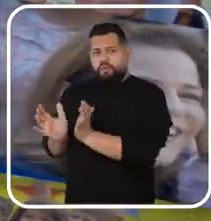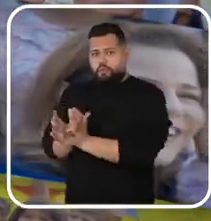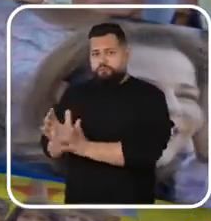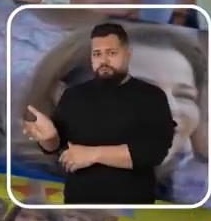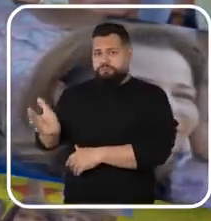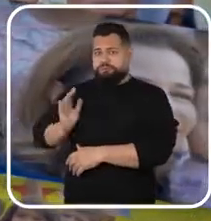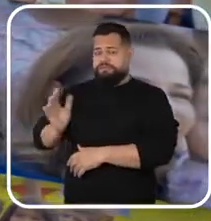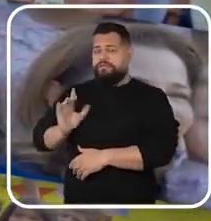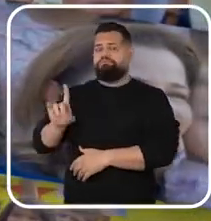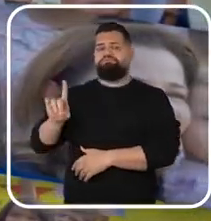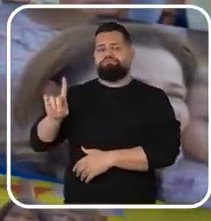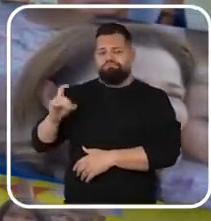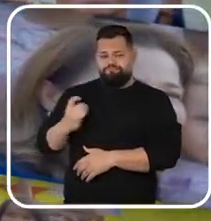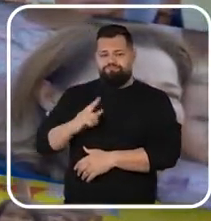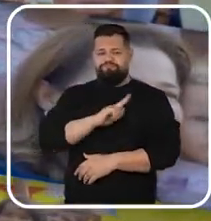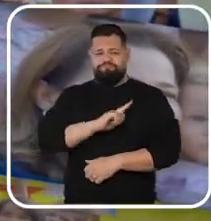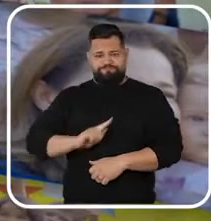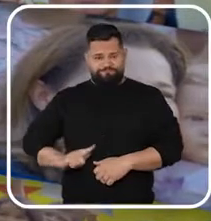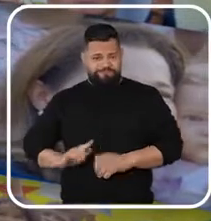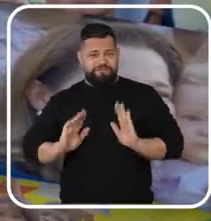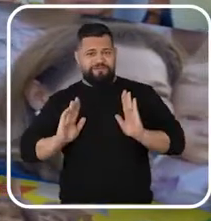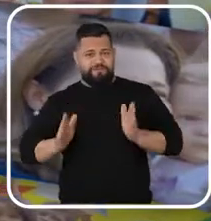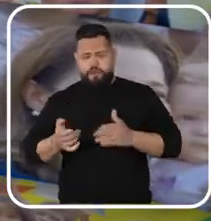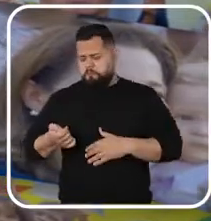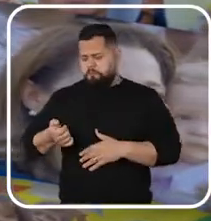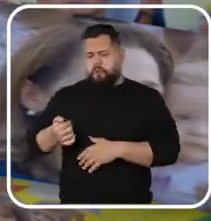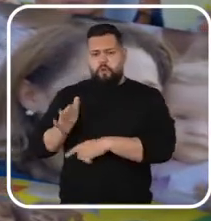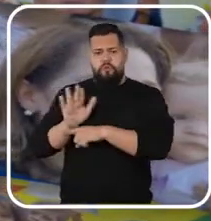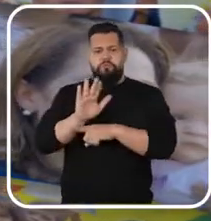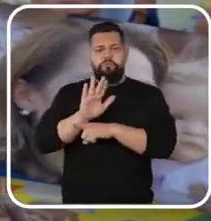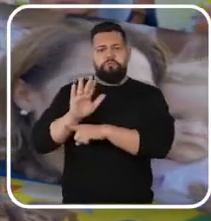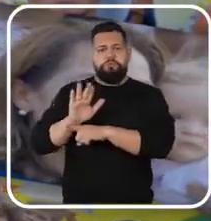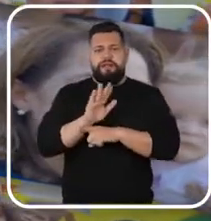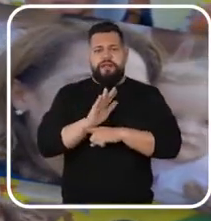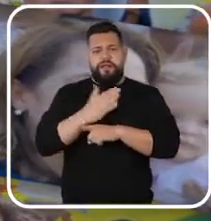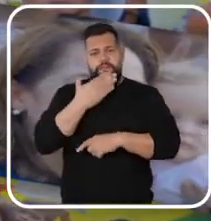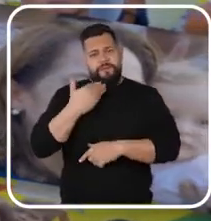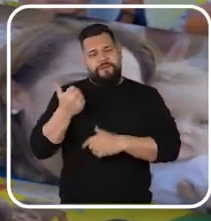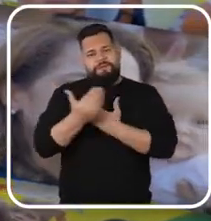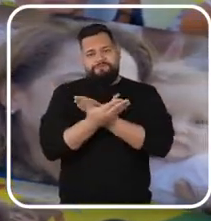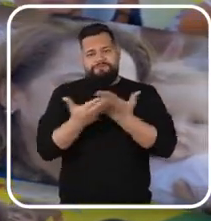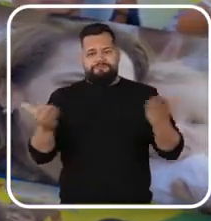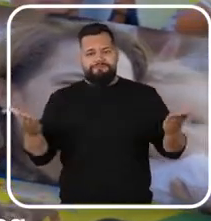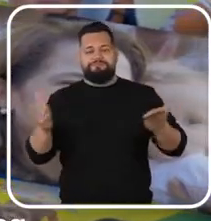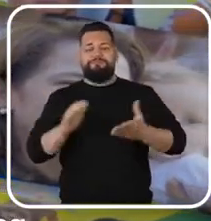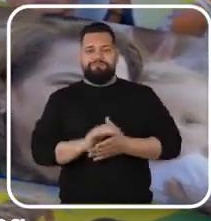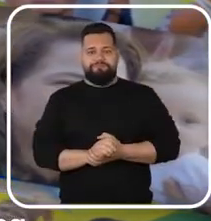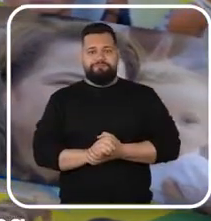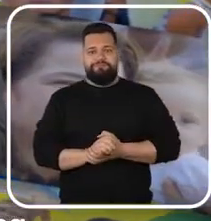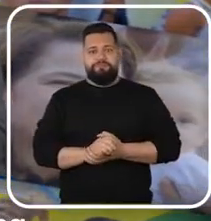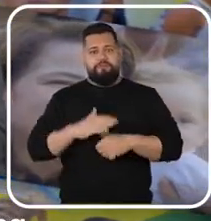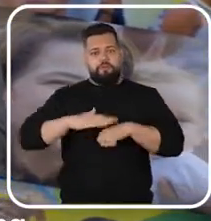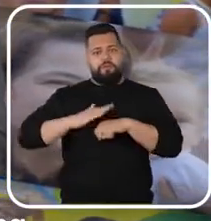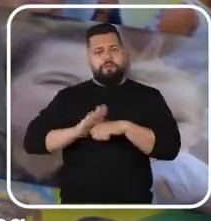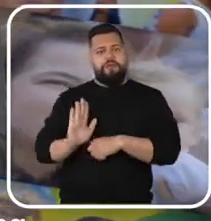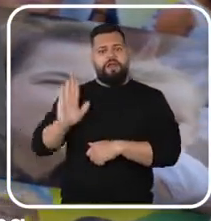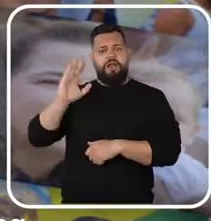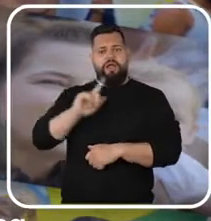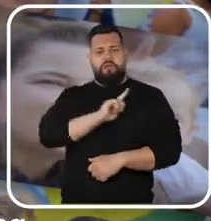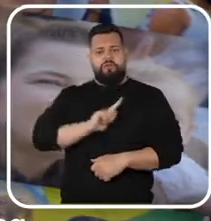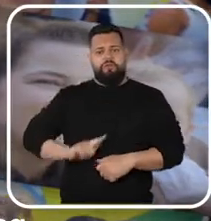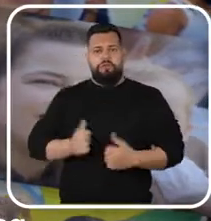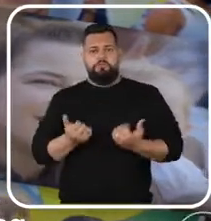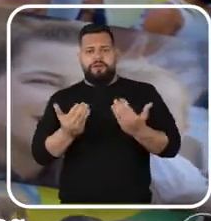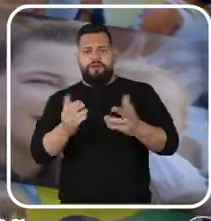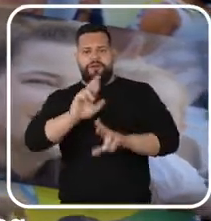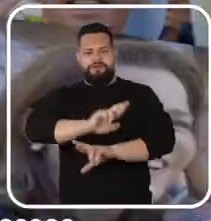já tiveram suas chances e pouco ou quase nada fizeram para melhorar a vida da nossa gente Sou candidato ao governo como uma